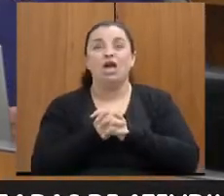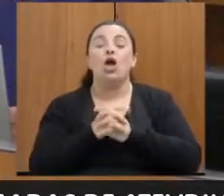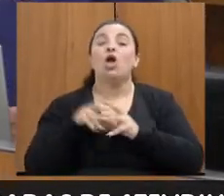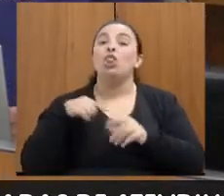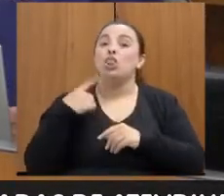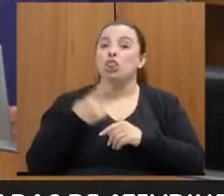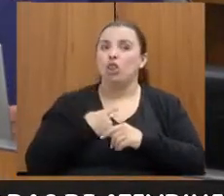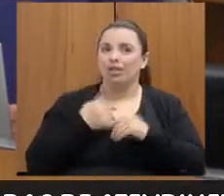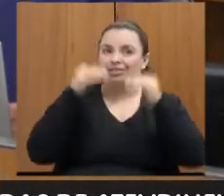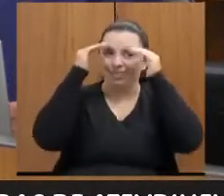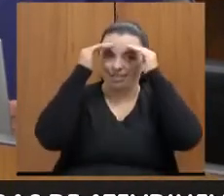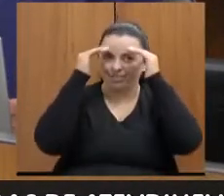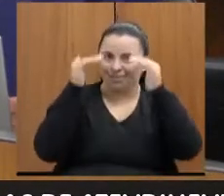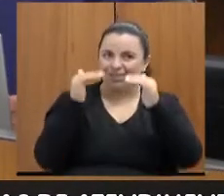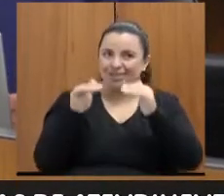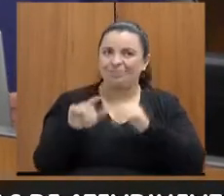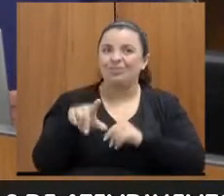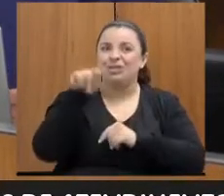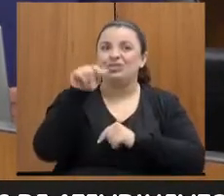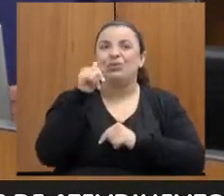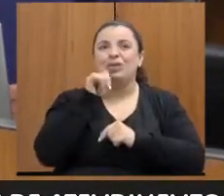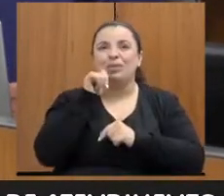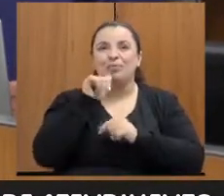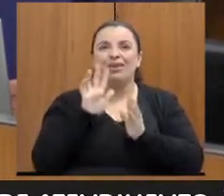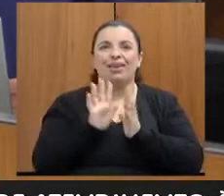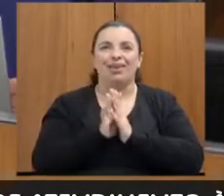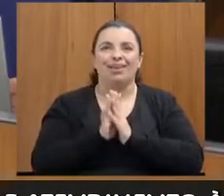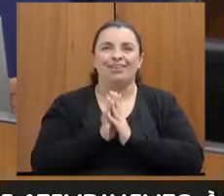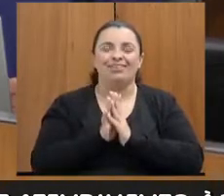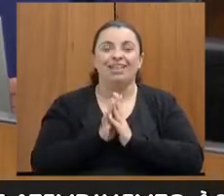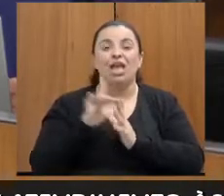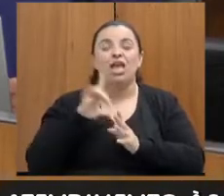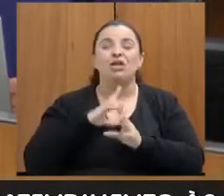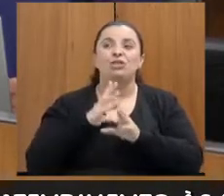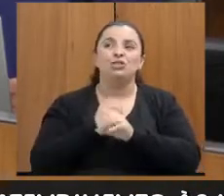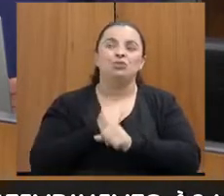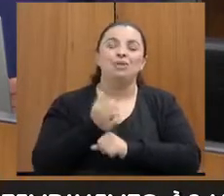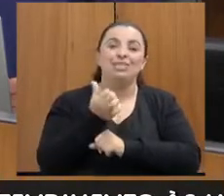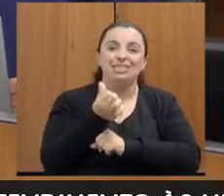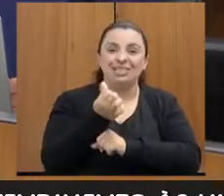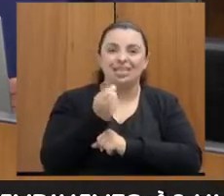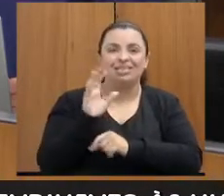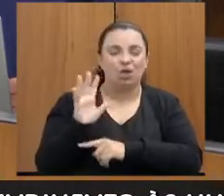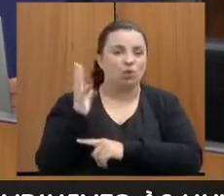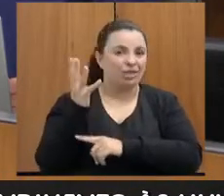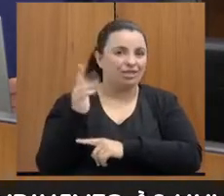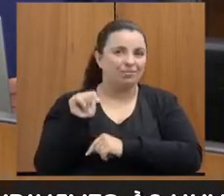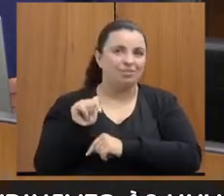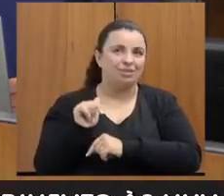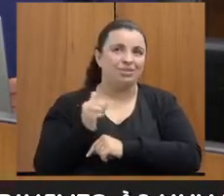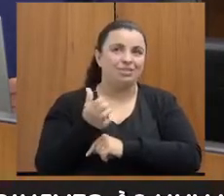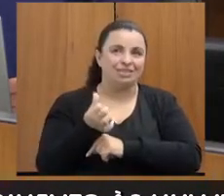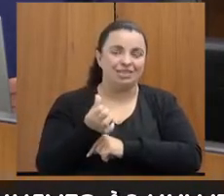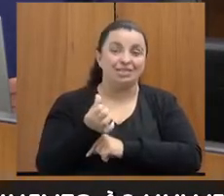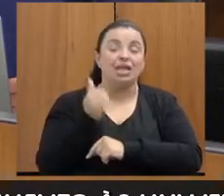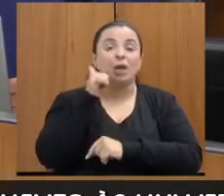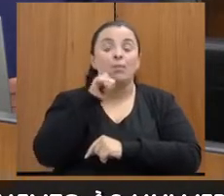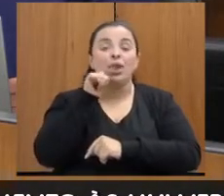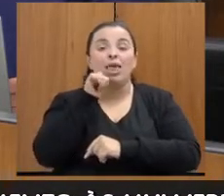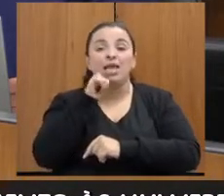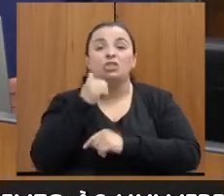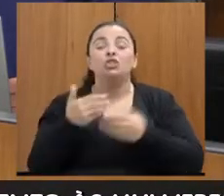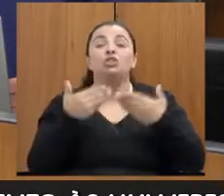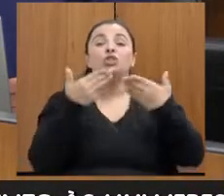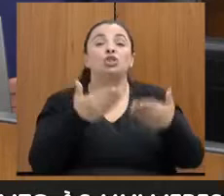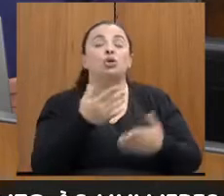aconteceu na nossa delegacia, não é, Felipe? Eu tive seis casos computados nesse tempo todo de delegacia. Tive seis casos. Que a mulher chegou lá na delegacia e